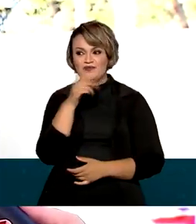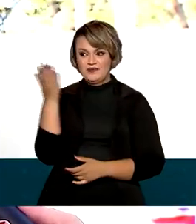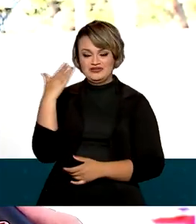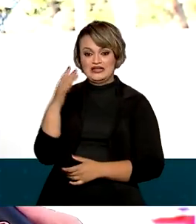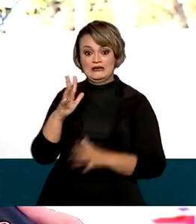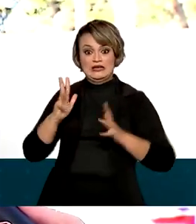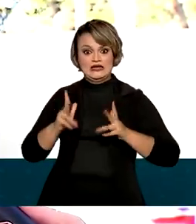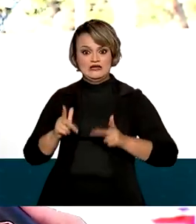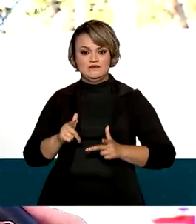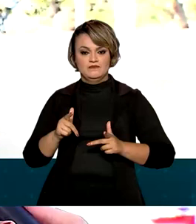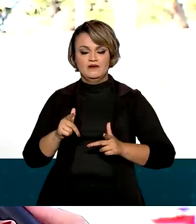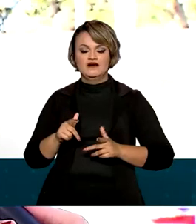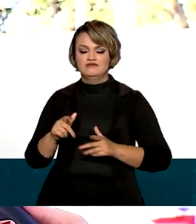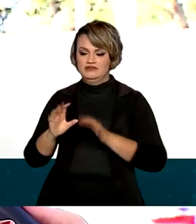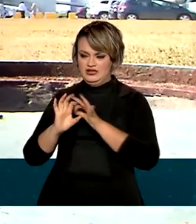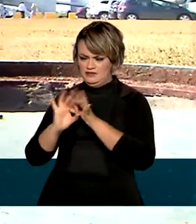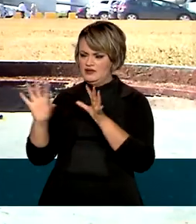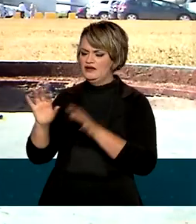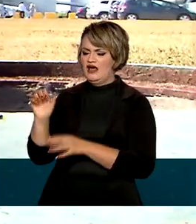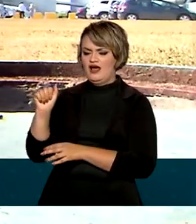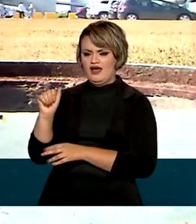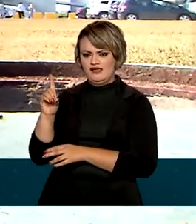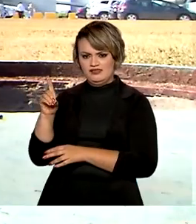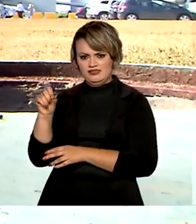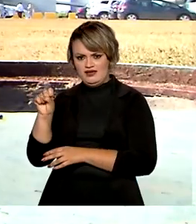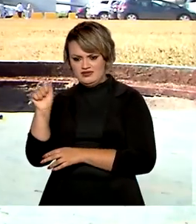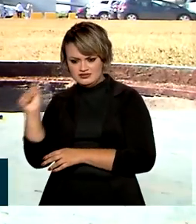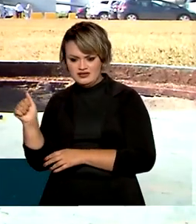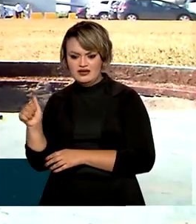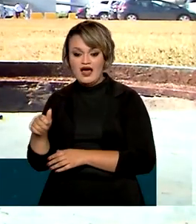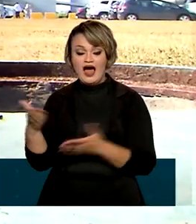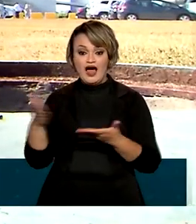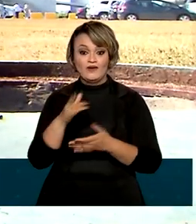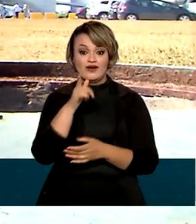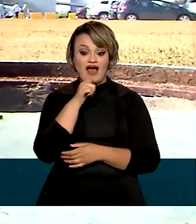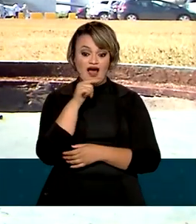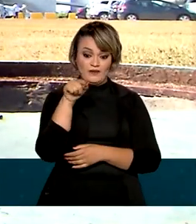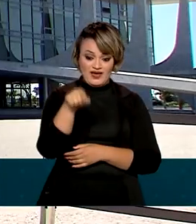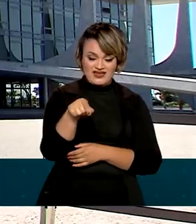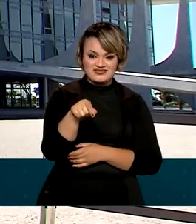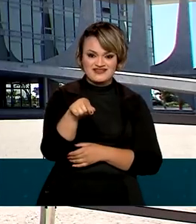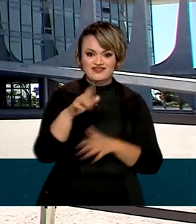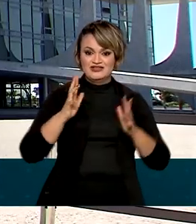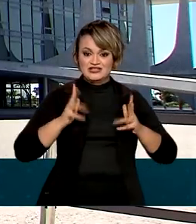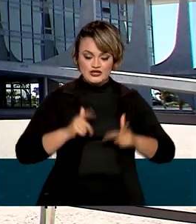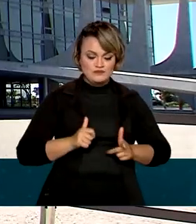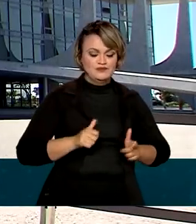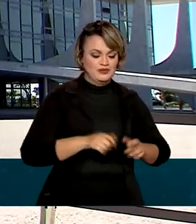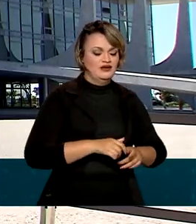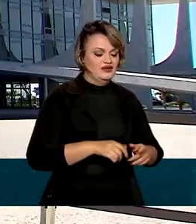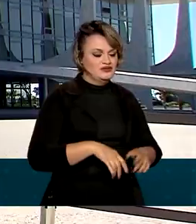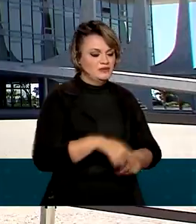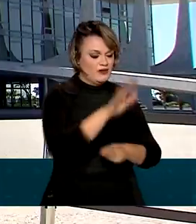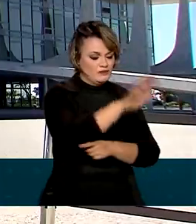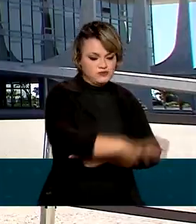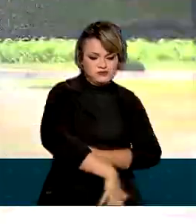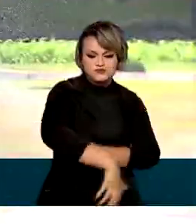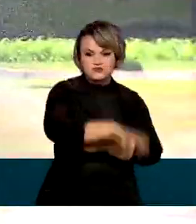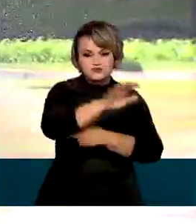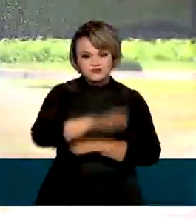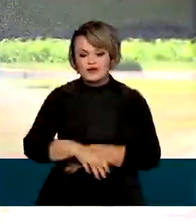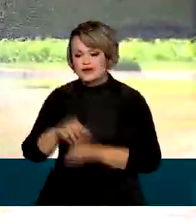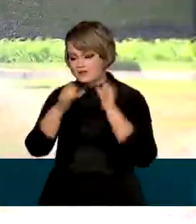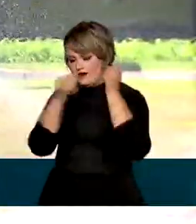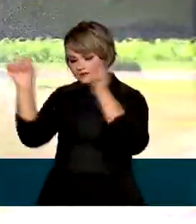tudo isso com autorização da DASA. Usa a água não potável para fazer a limpeza nas instalações externas do